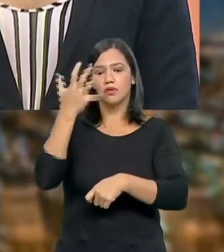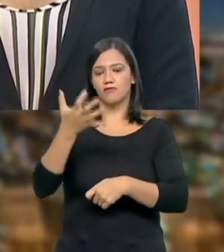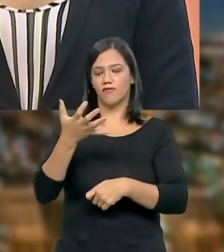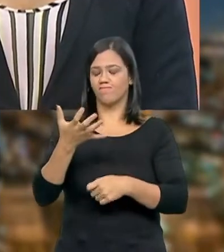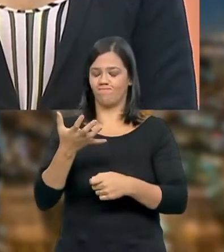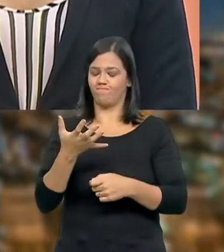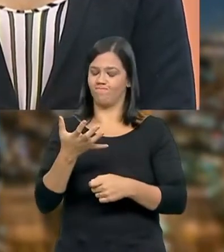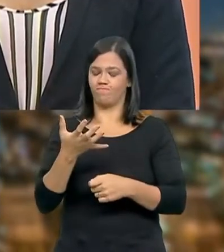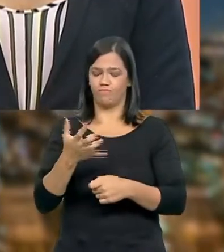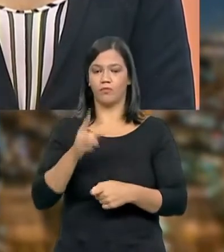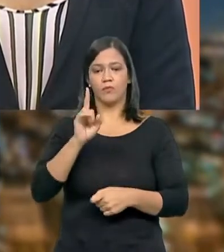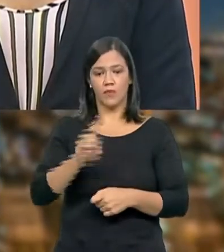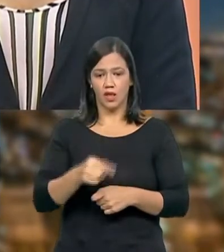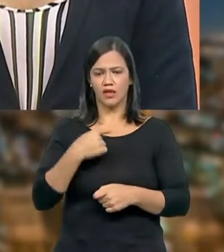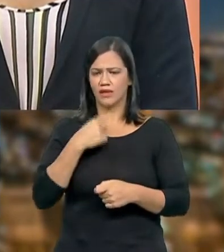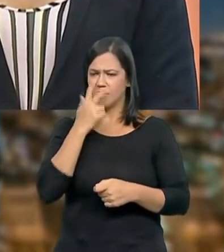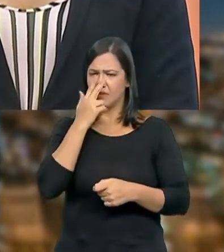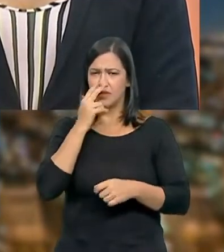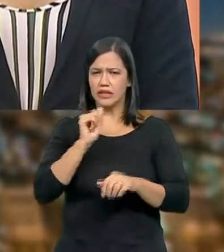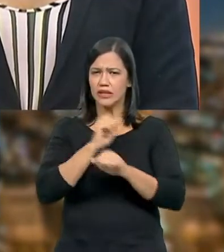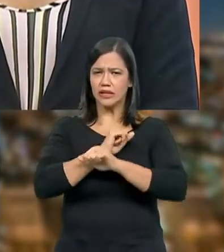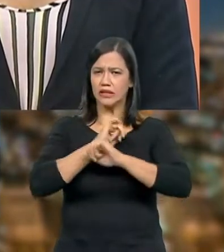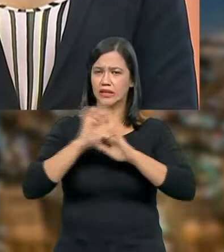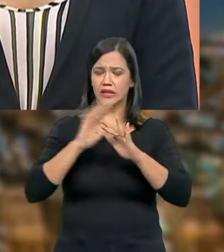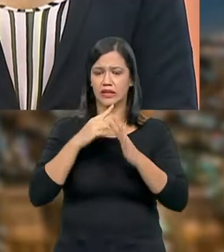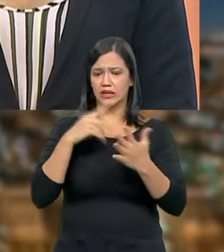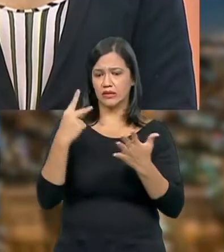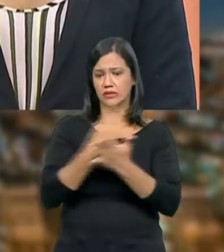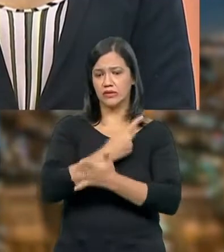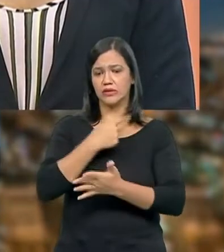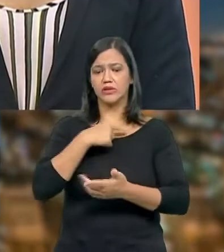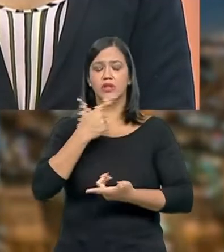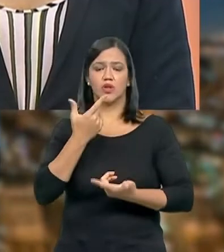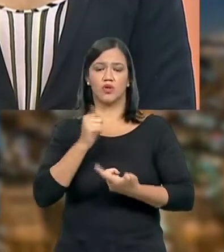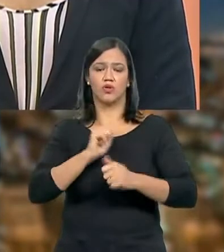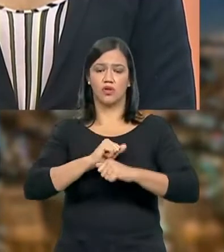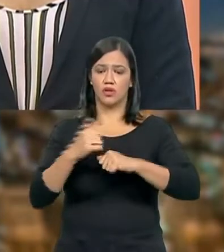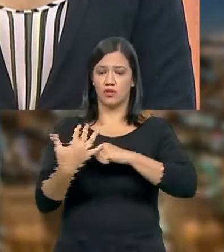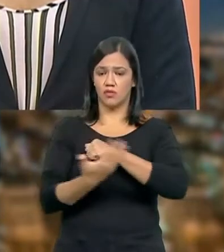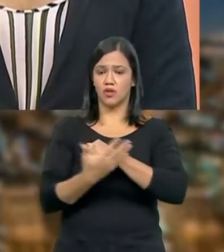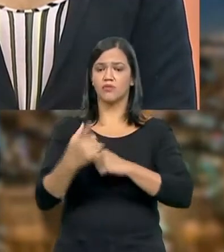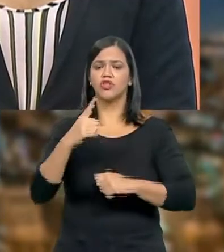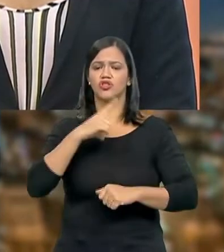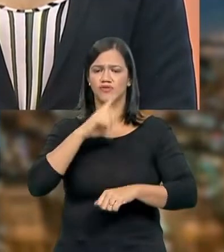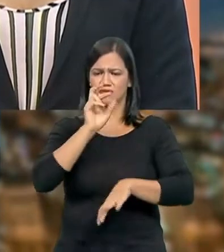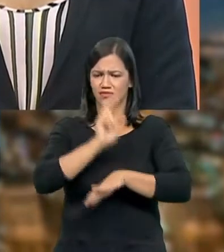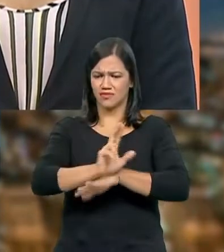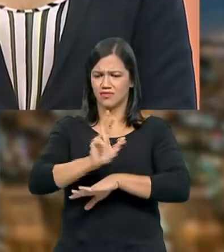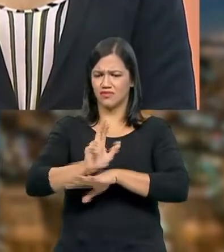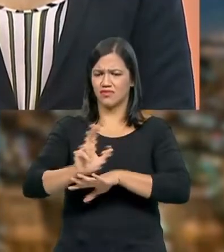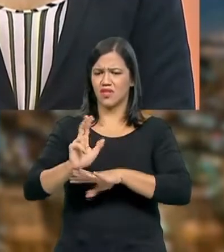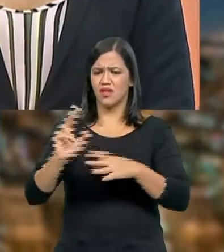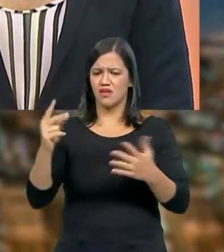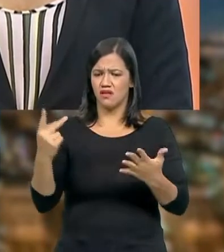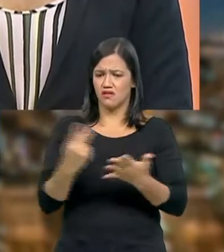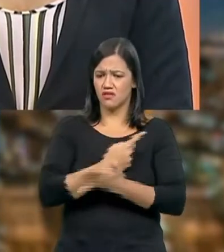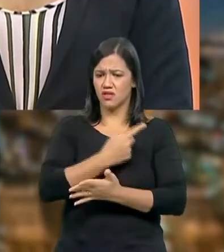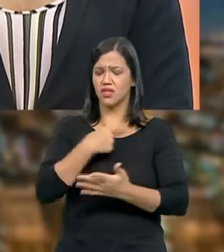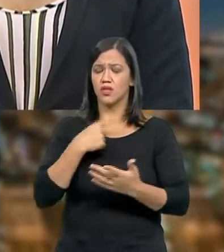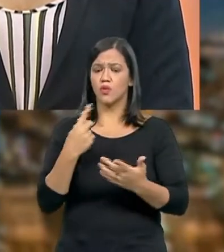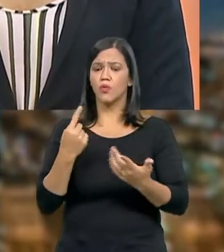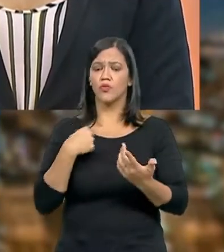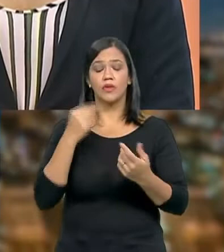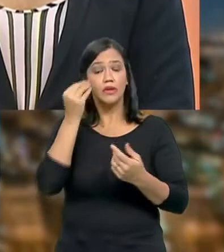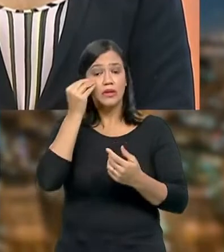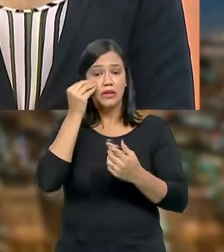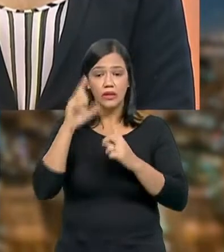Então, isso aí fica evidente no caso da pandemia. E nós tivemos várias situações que foram adotadas